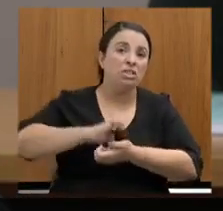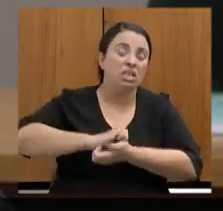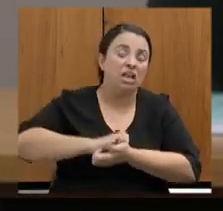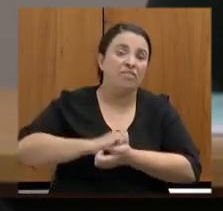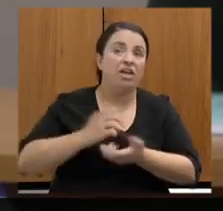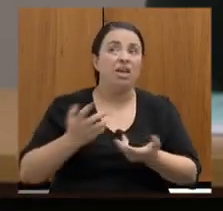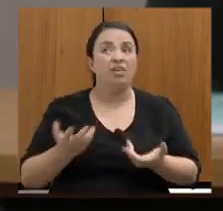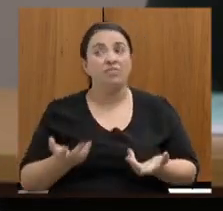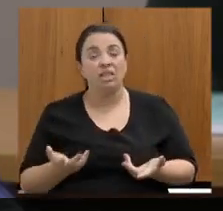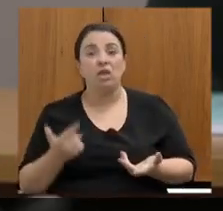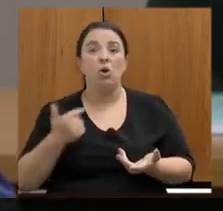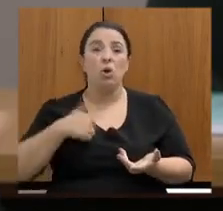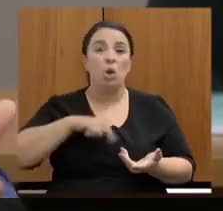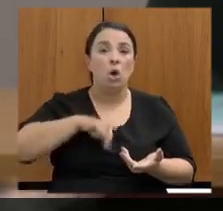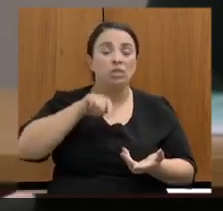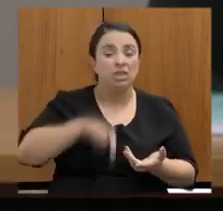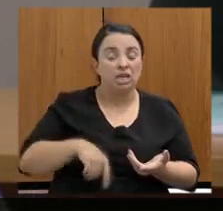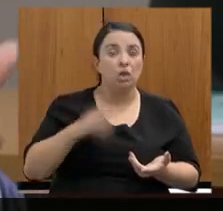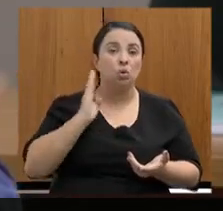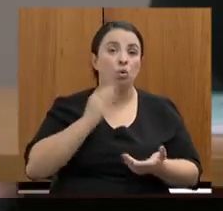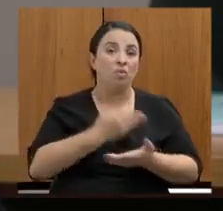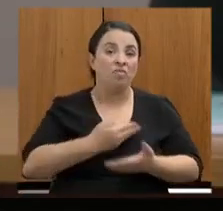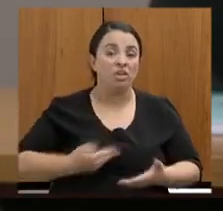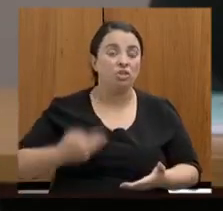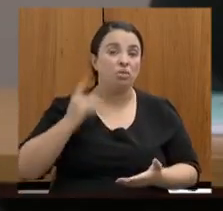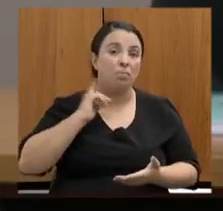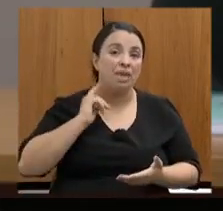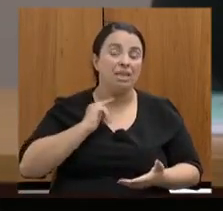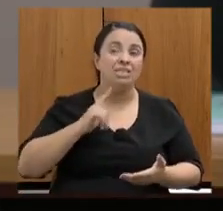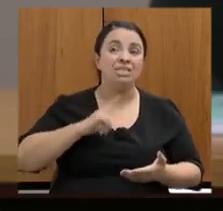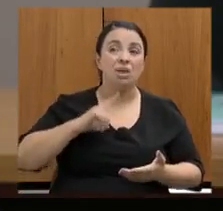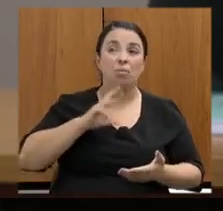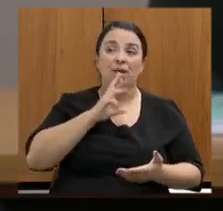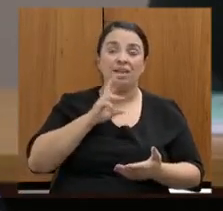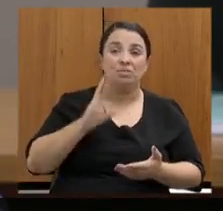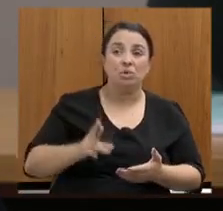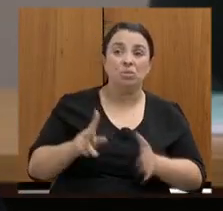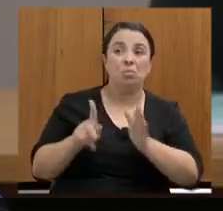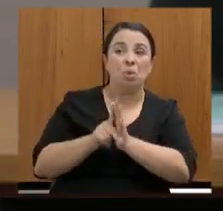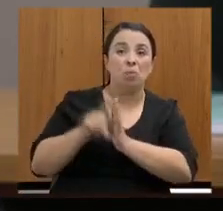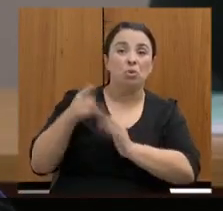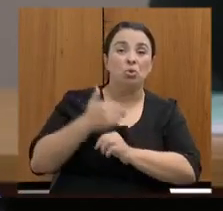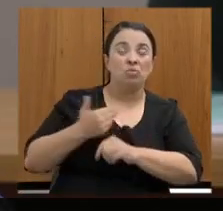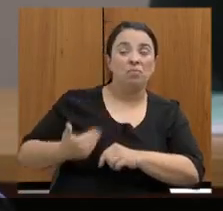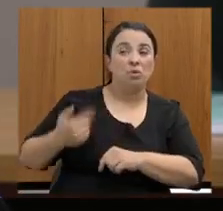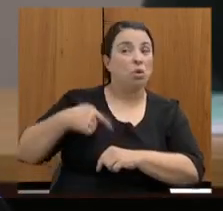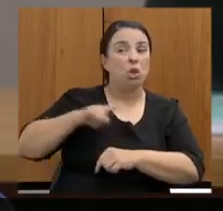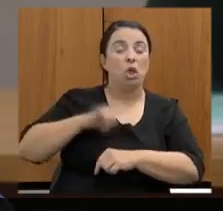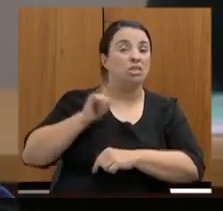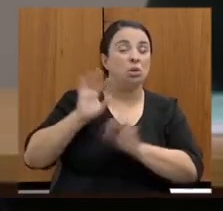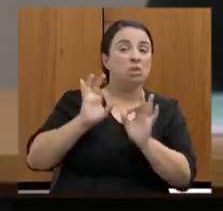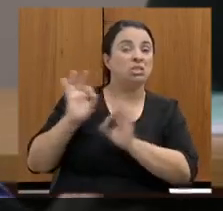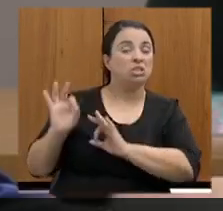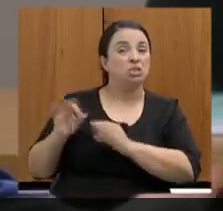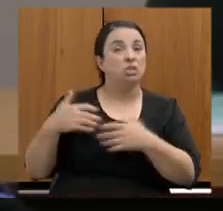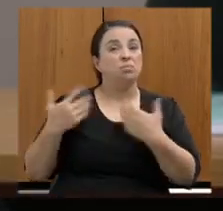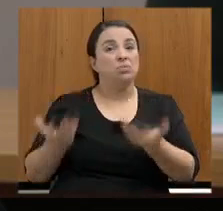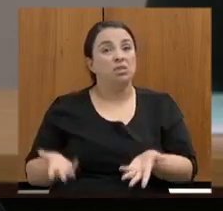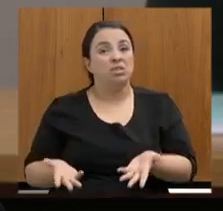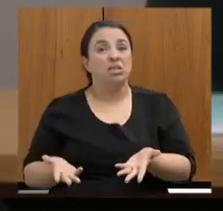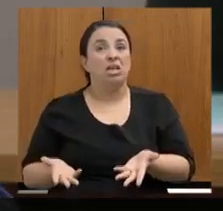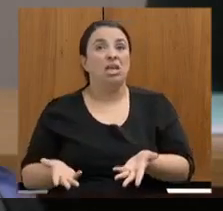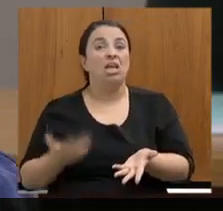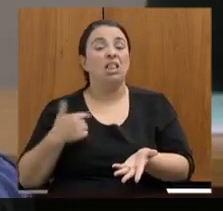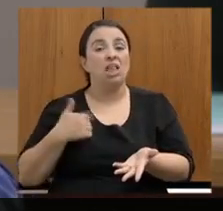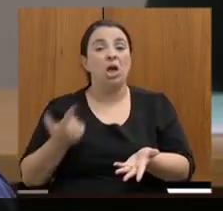condição, nesse momento, de ter uma resposta do governador de uma entrevista que nós não assistimos. Então eu sugiro, para efeito dos encaminhamentos, as demais